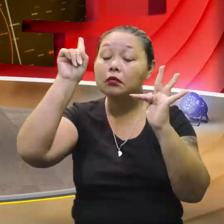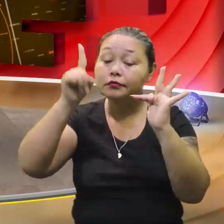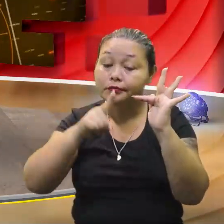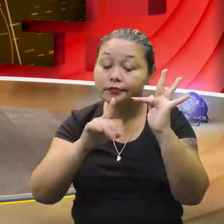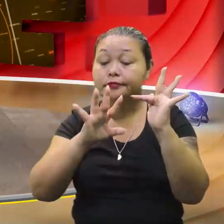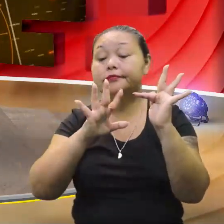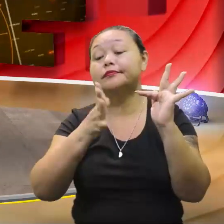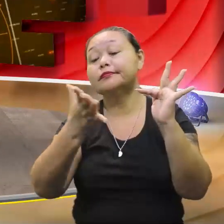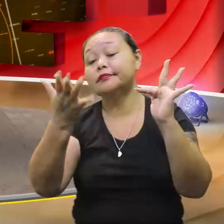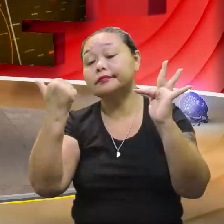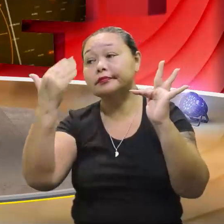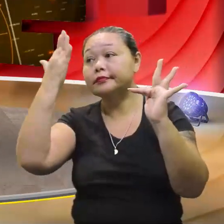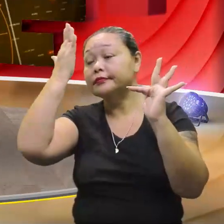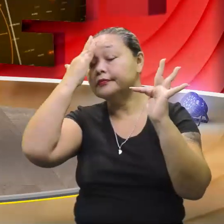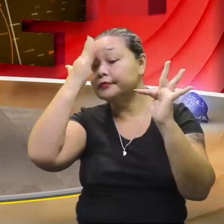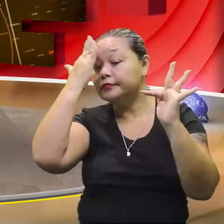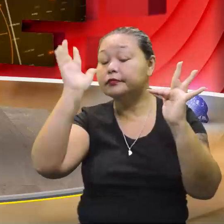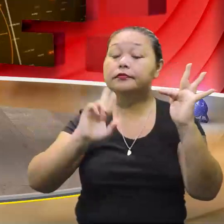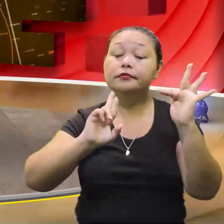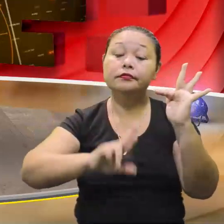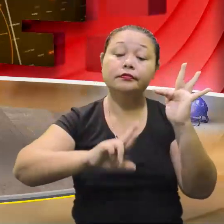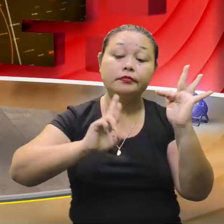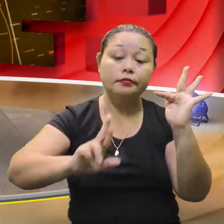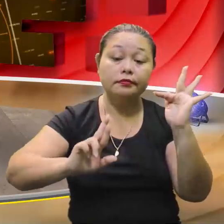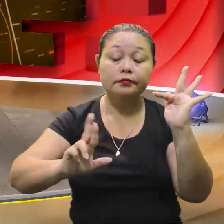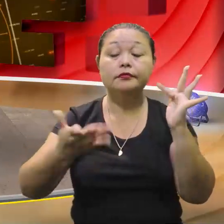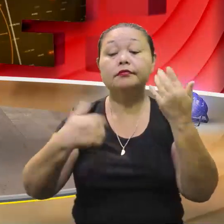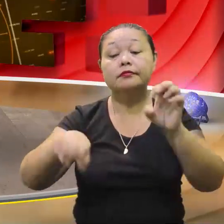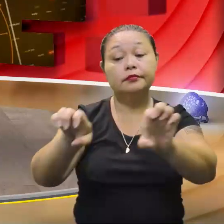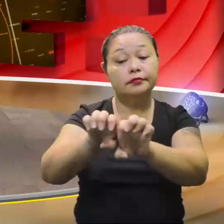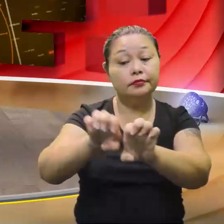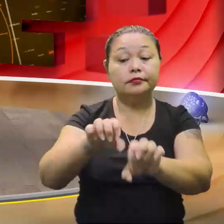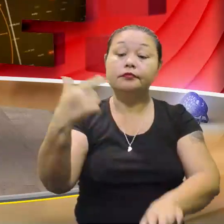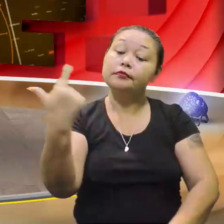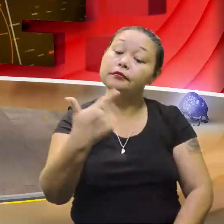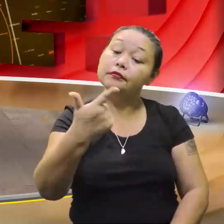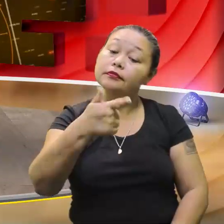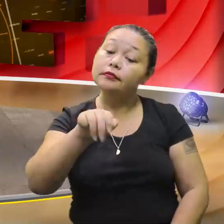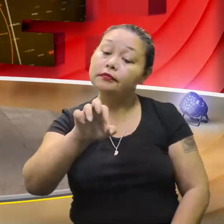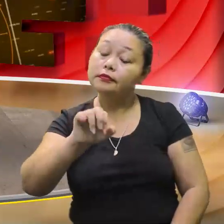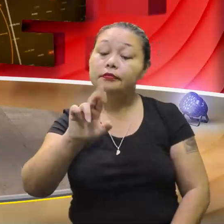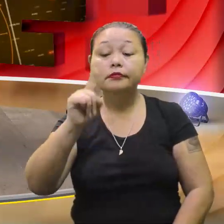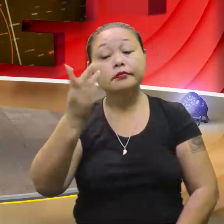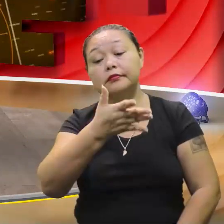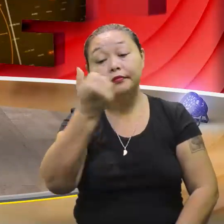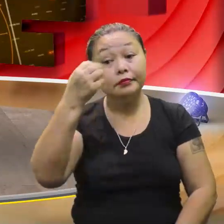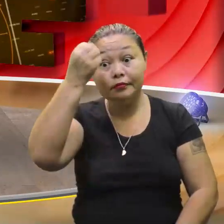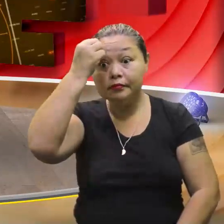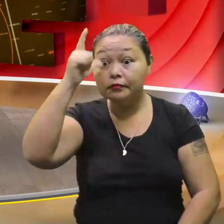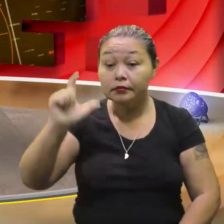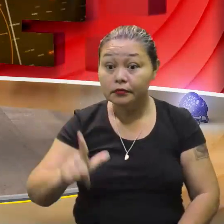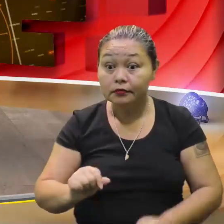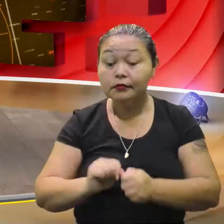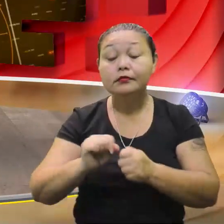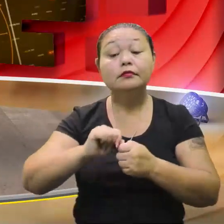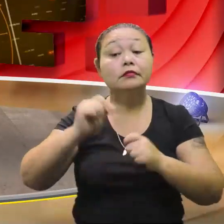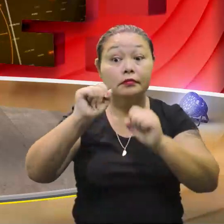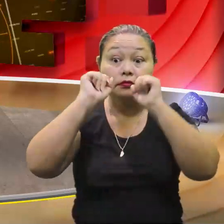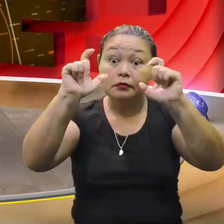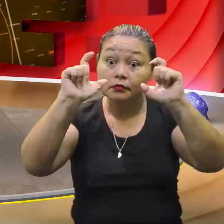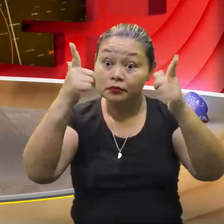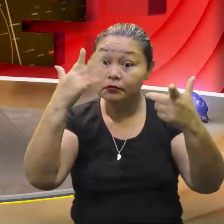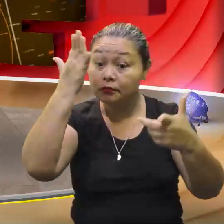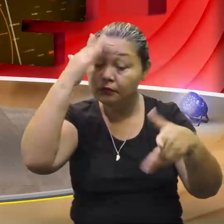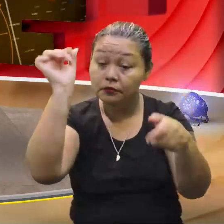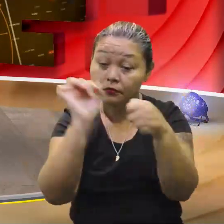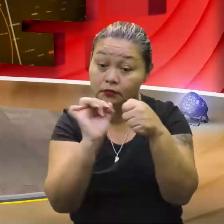vamos precisar saber resolver uma equação do segundo grau. Então, fique esperto, se liga, porque tem que saber fazer,